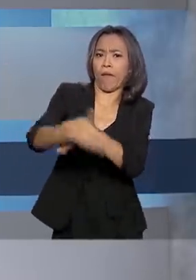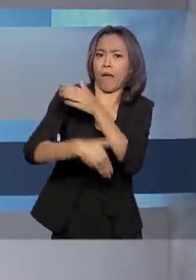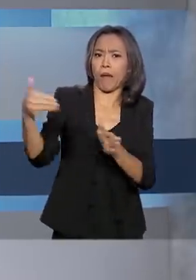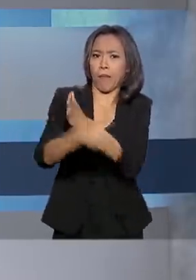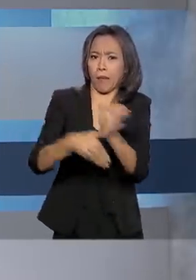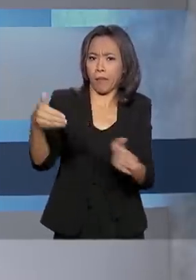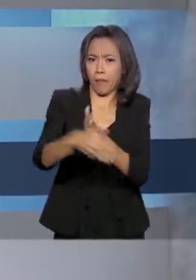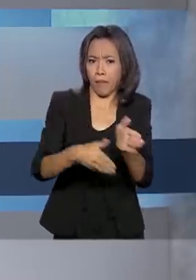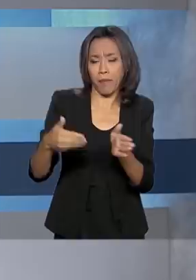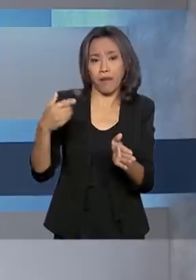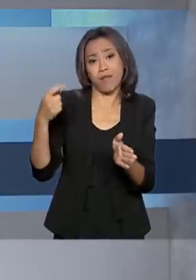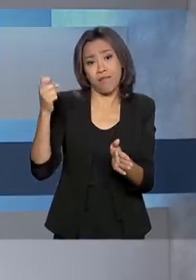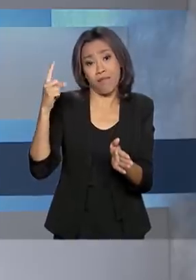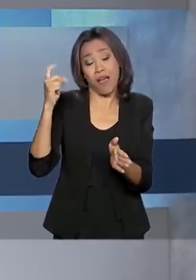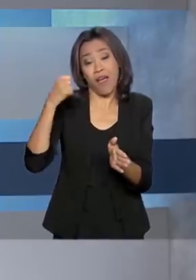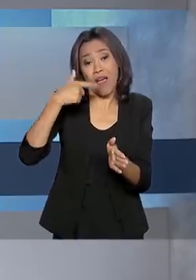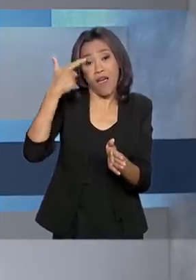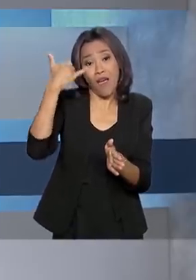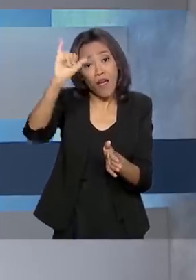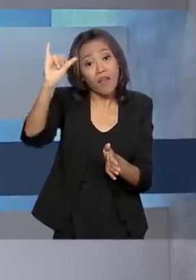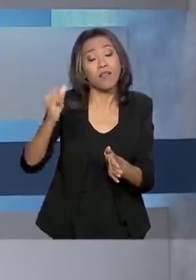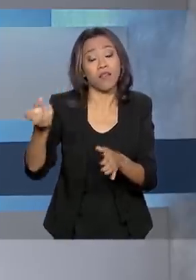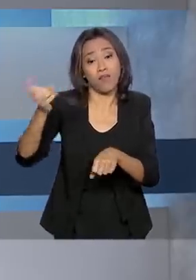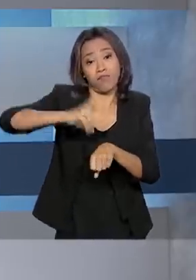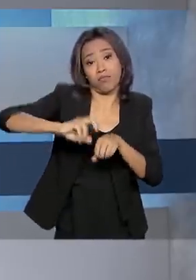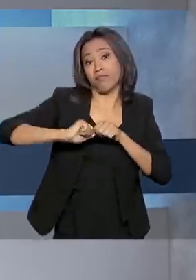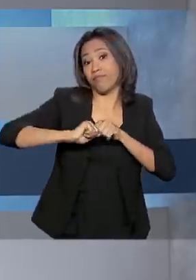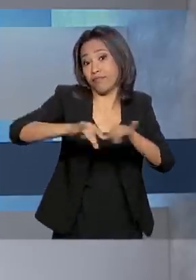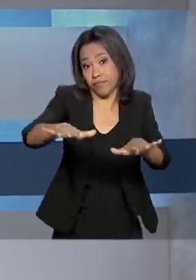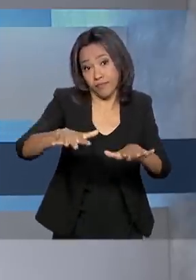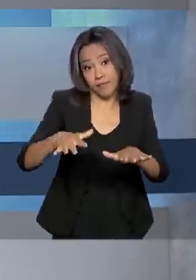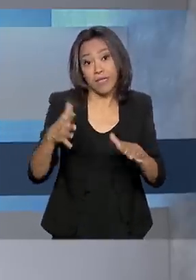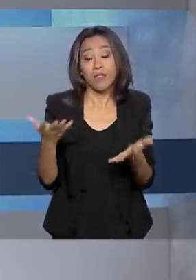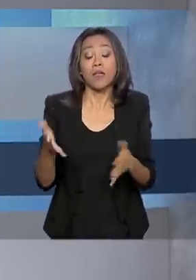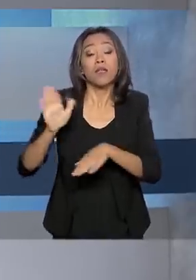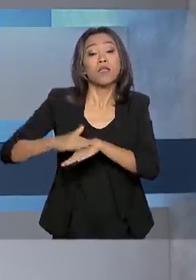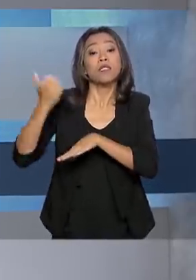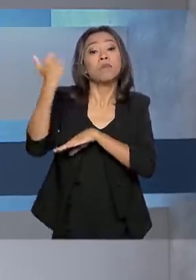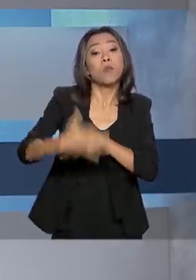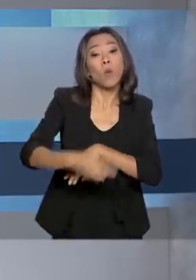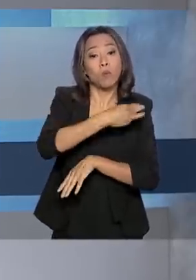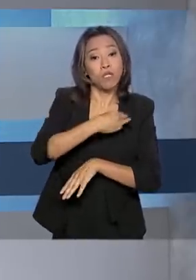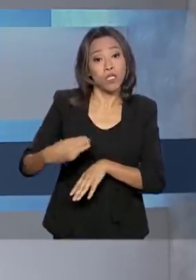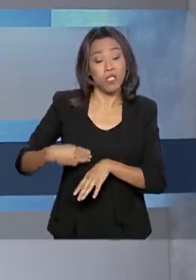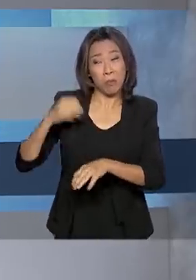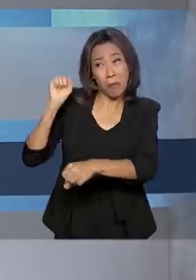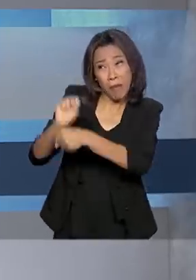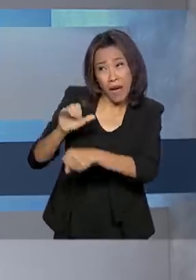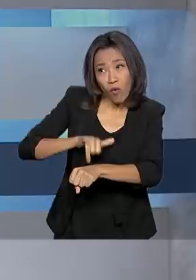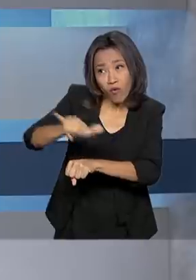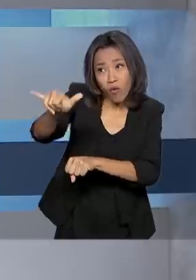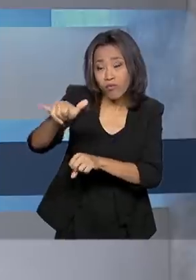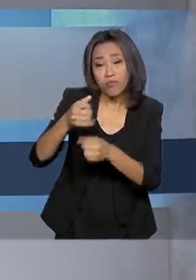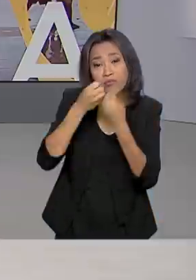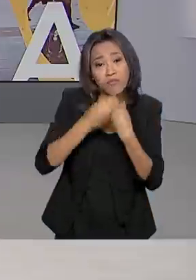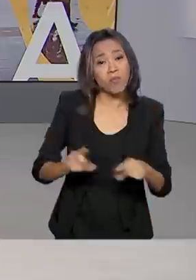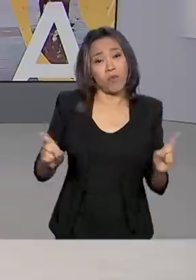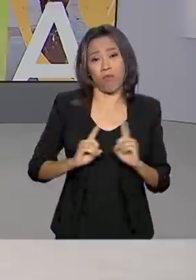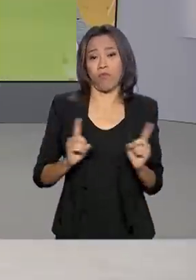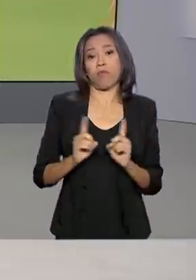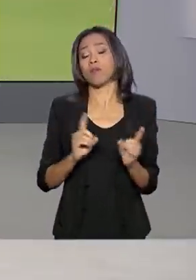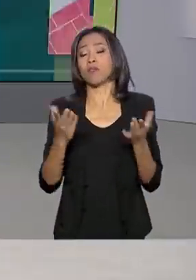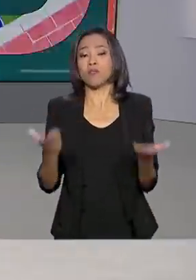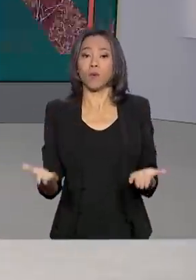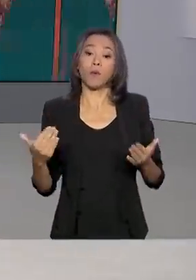de tentar dificultar a disseminação do novo coronavírus. Segundo o ministro, a interrupção de voos não seria eficaz. E o